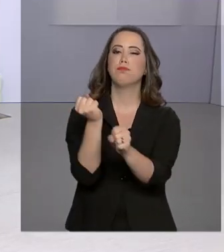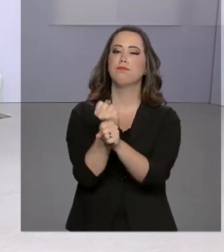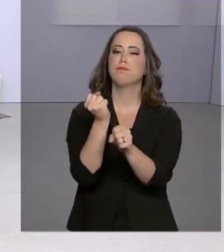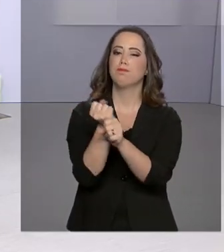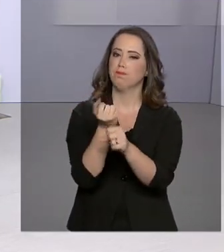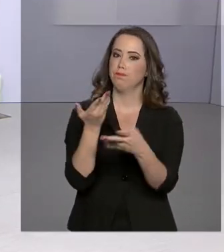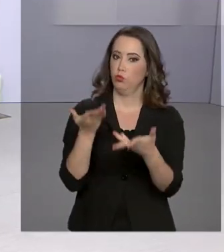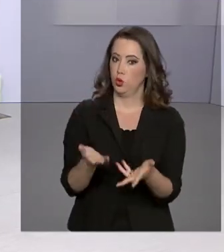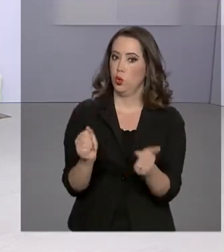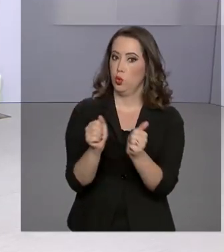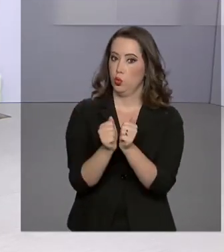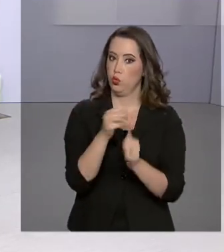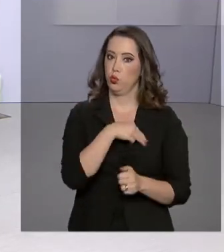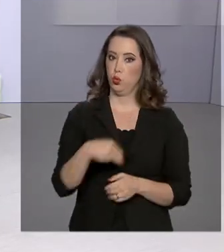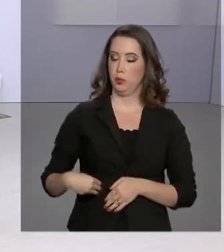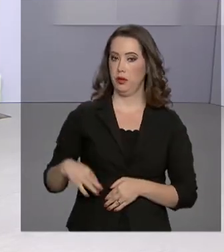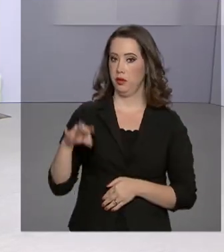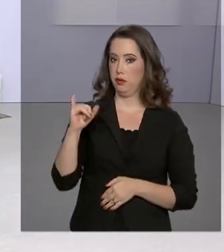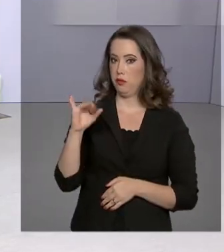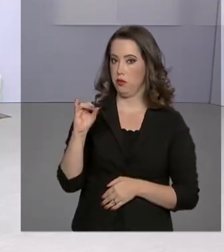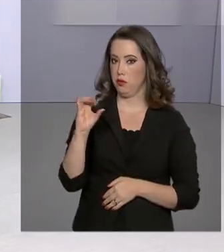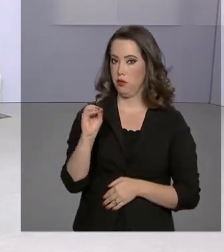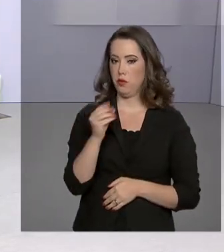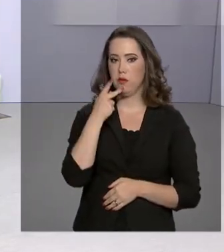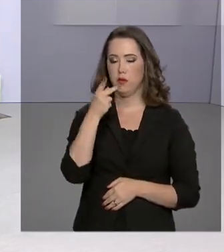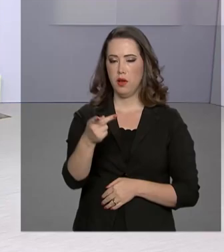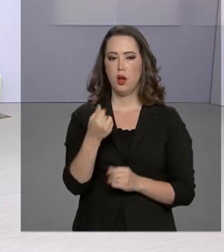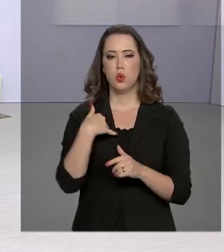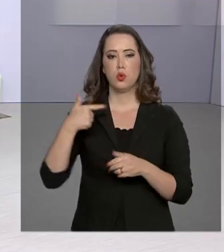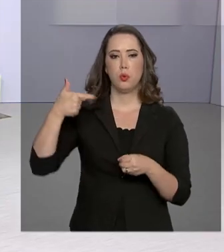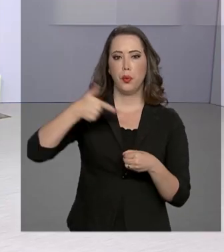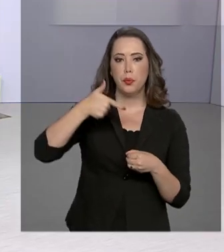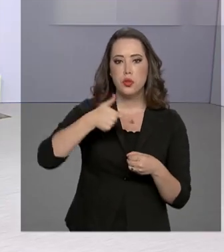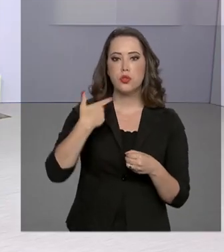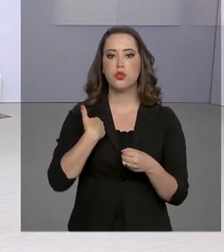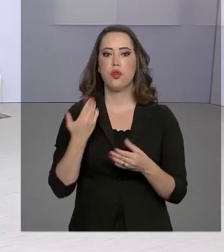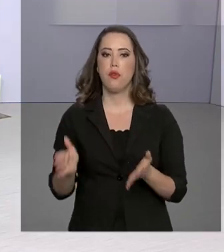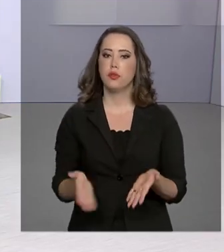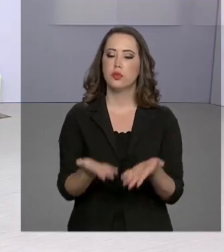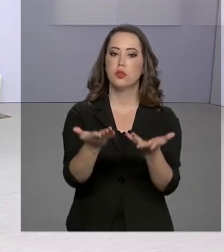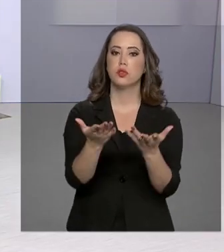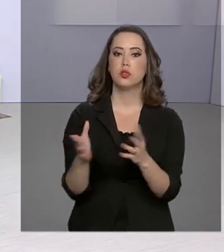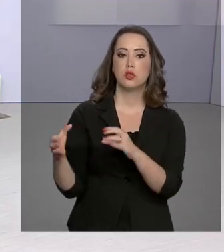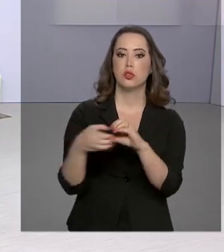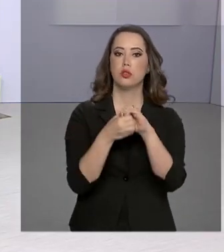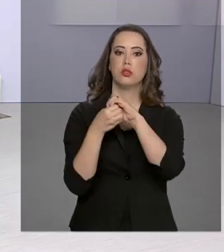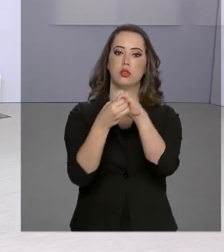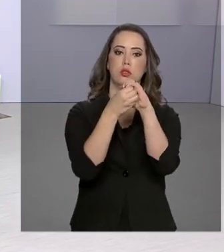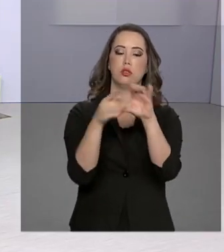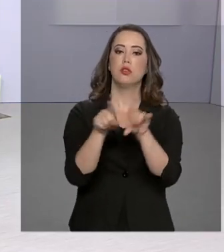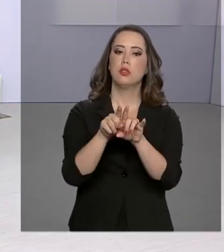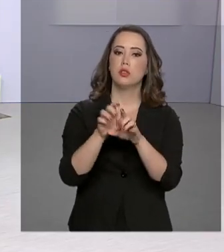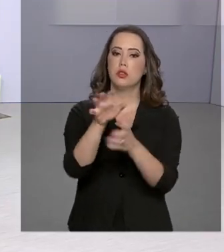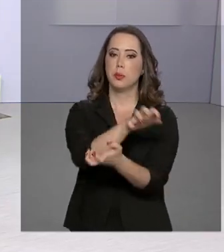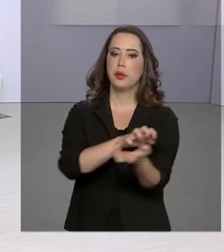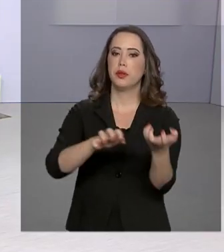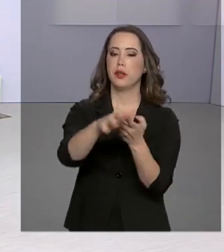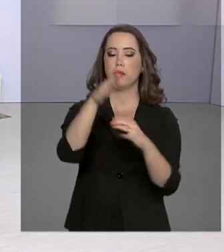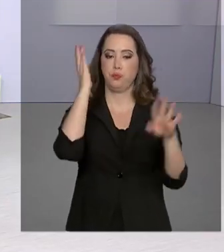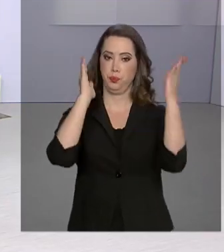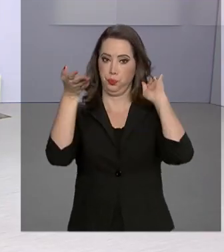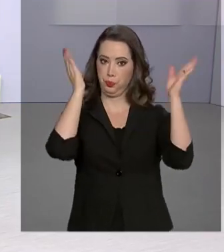com o ministro Tarcísio de Freitas, falou sobre combustíveis, programa de estímulo ao cooperativismo e greve de